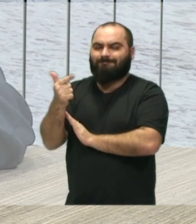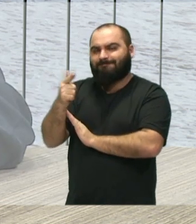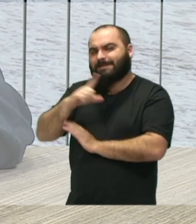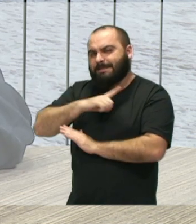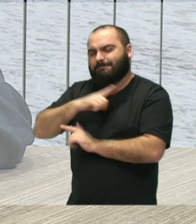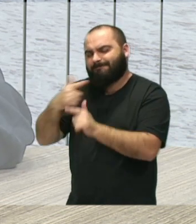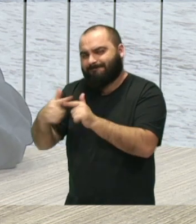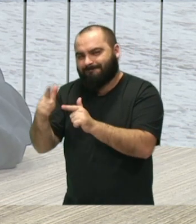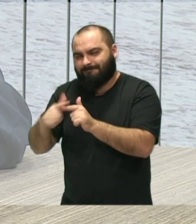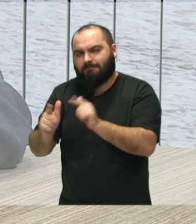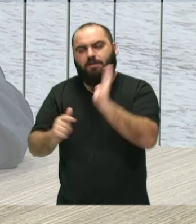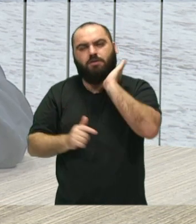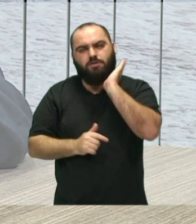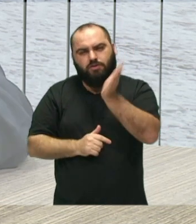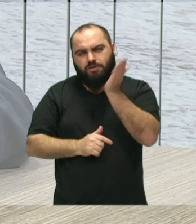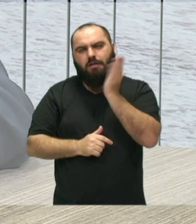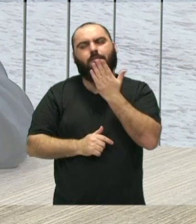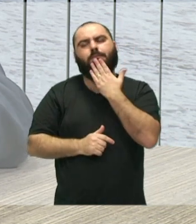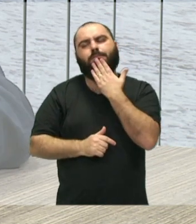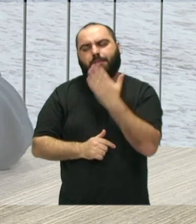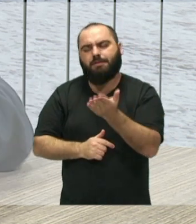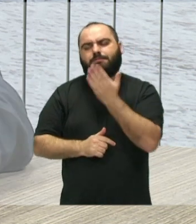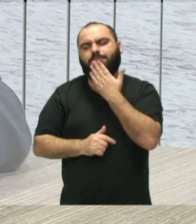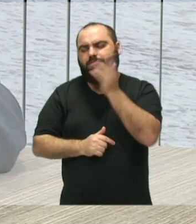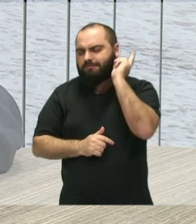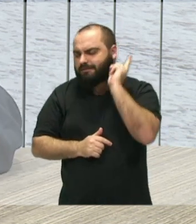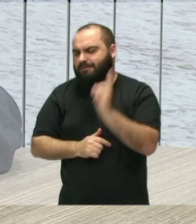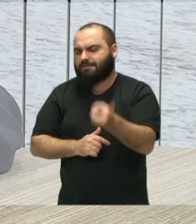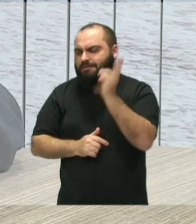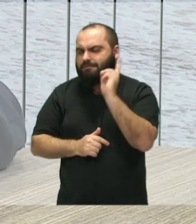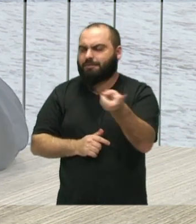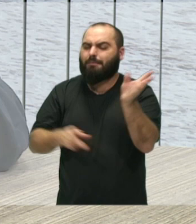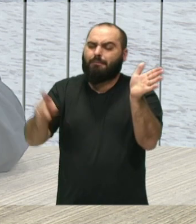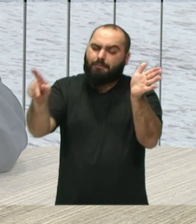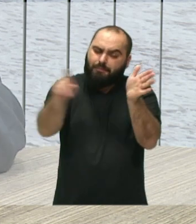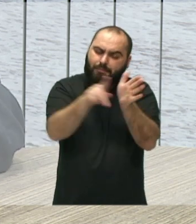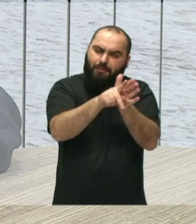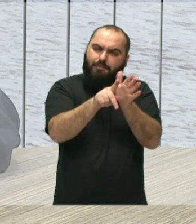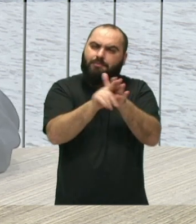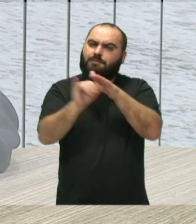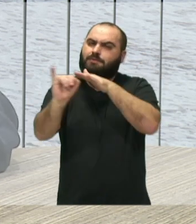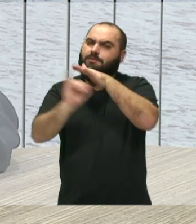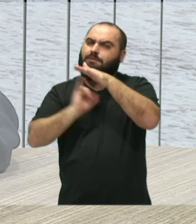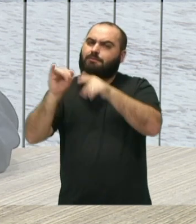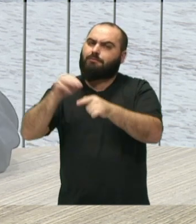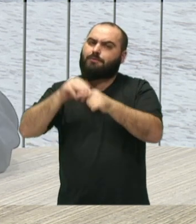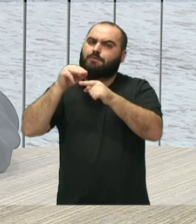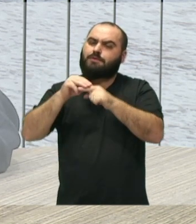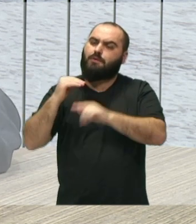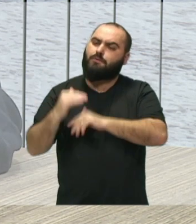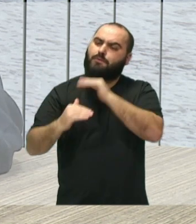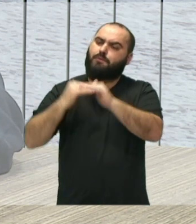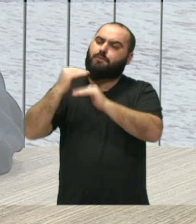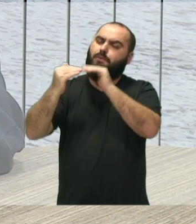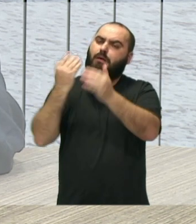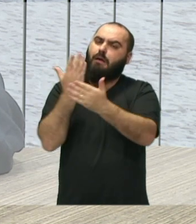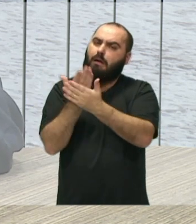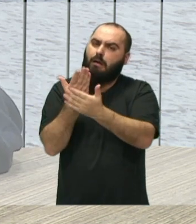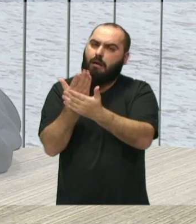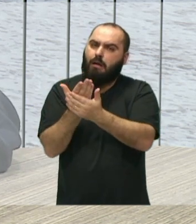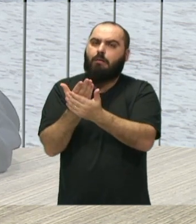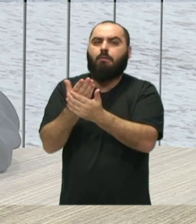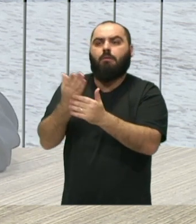constante, né, que tenhamos um espaço próprio para a gente desenvolver as nossas aulas e as nossas atividades.